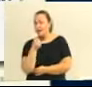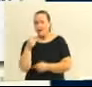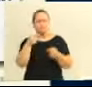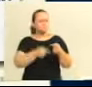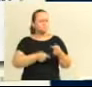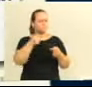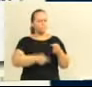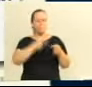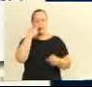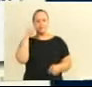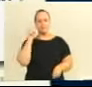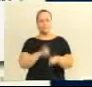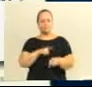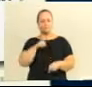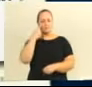flagrante.